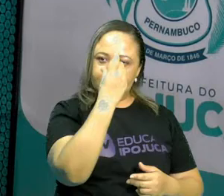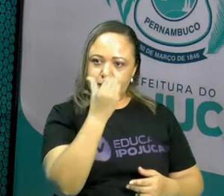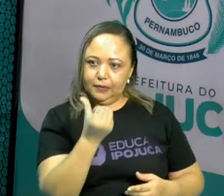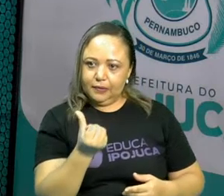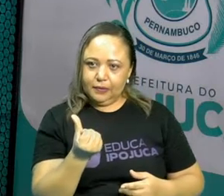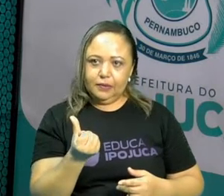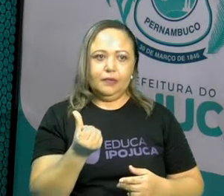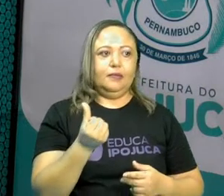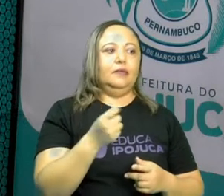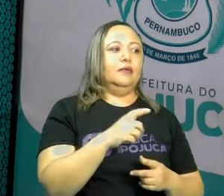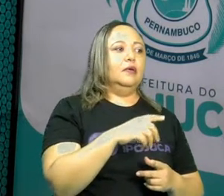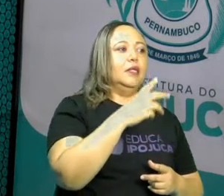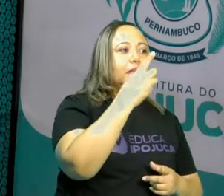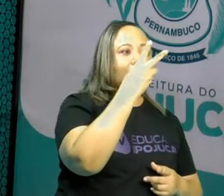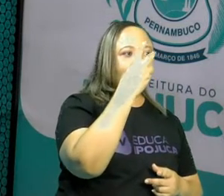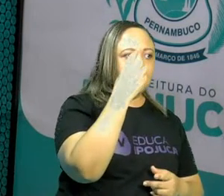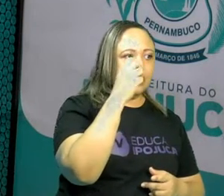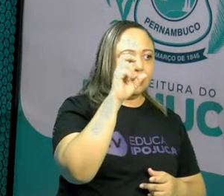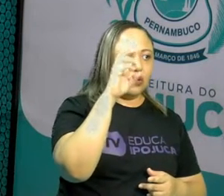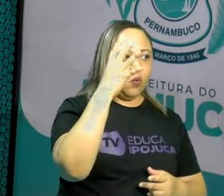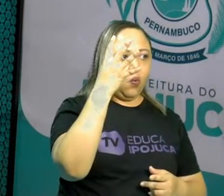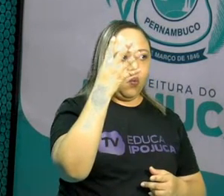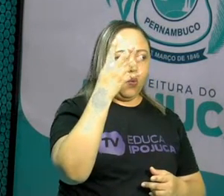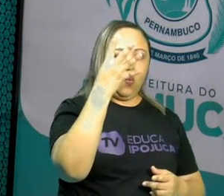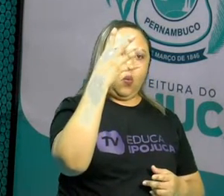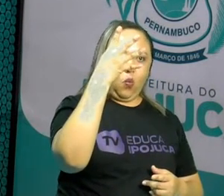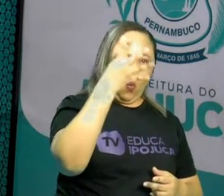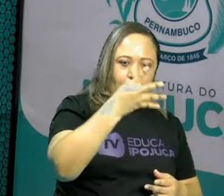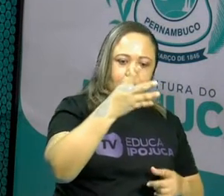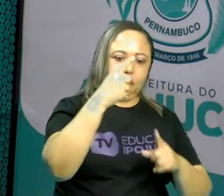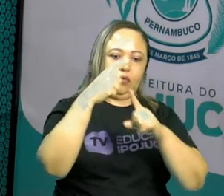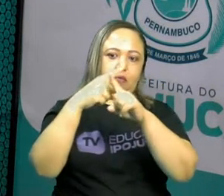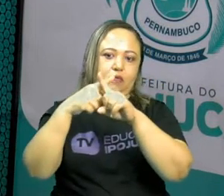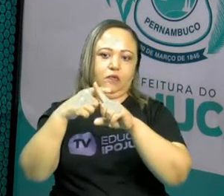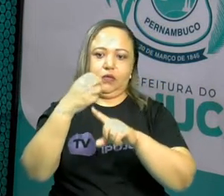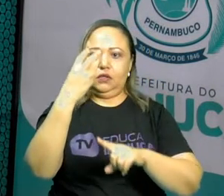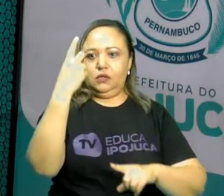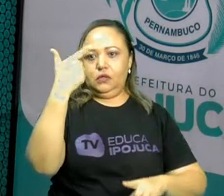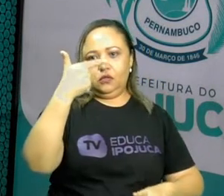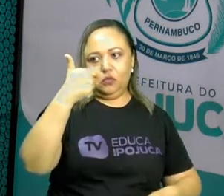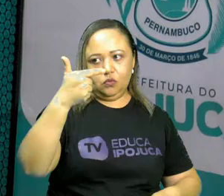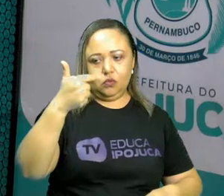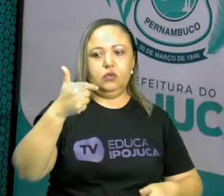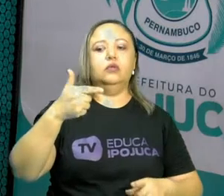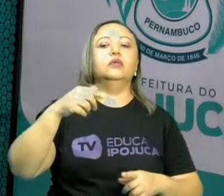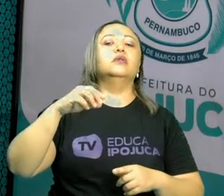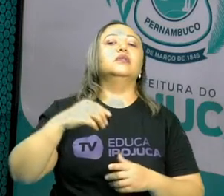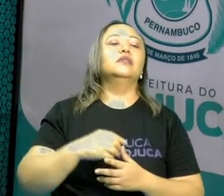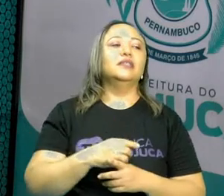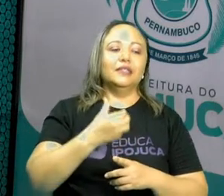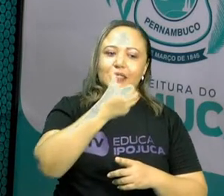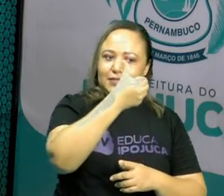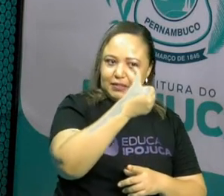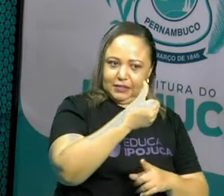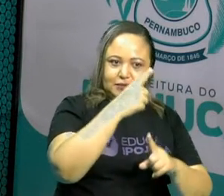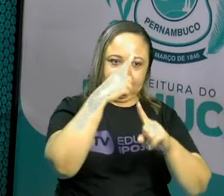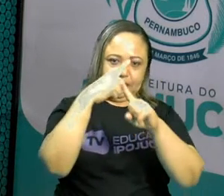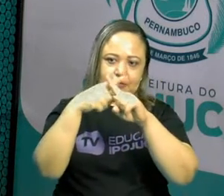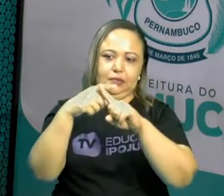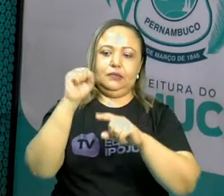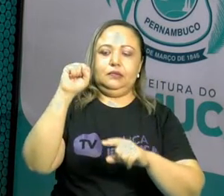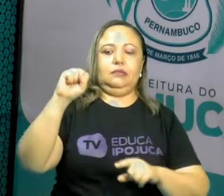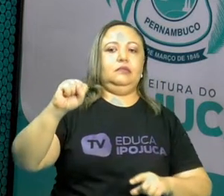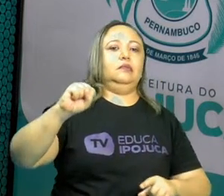também dá 48. Assim como vai acontecer com 4 vezes 12 e 6 vezes 8.